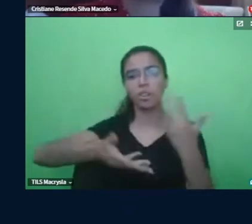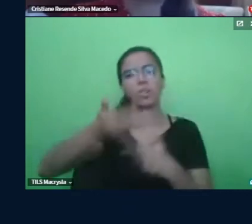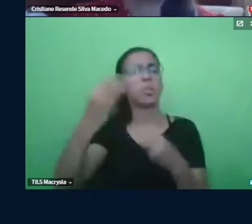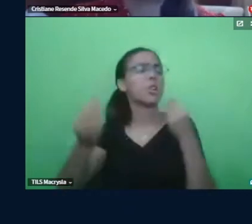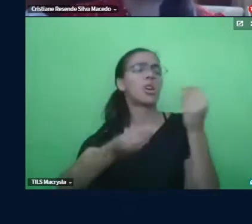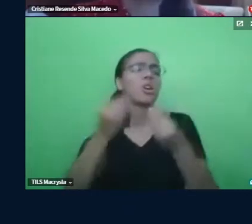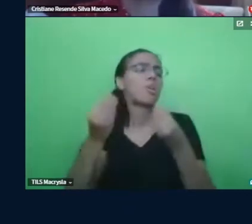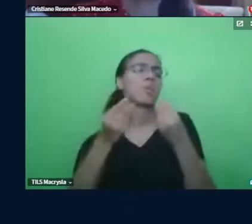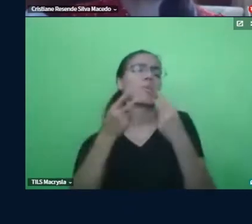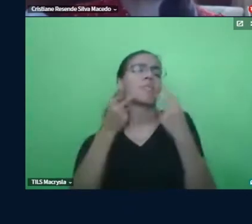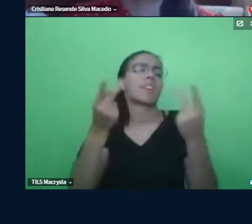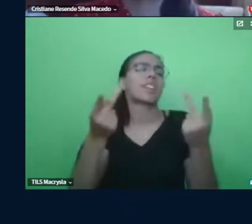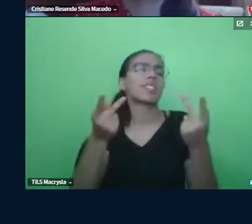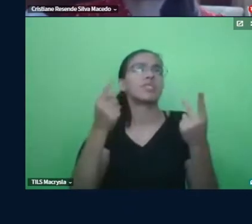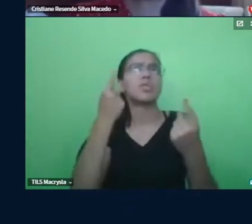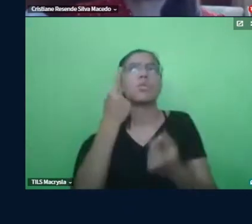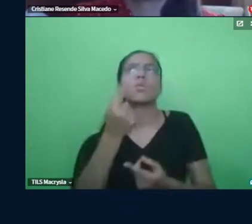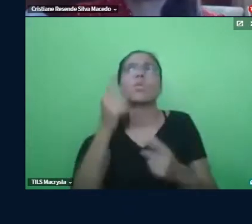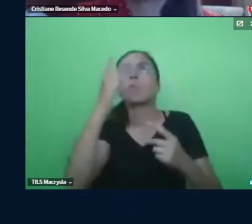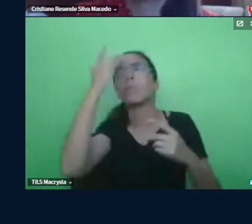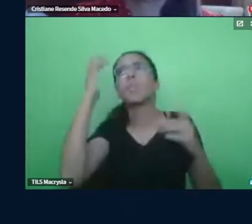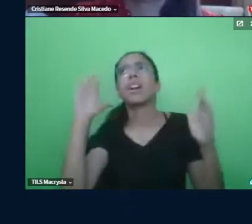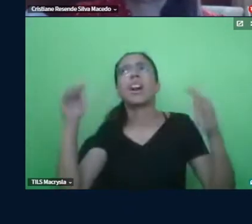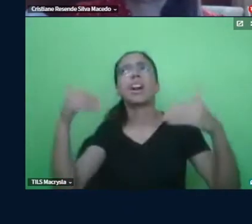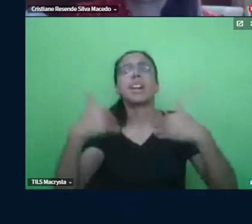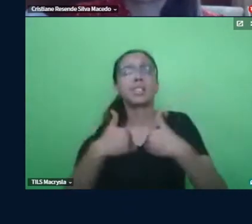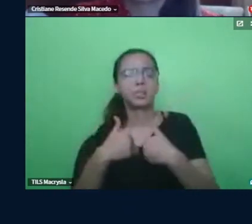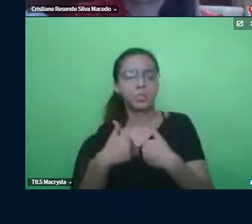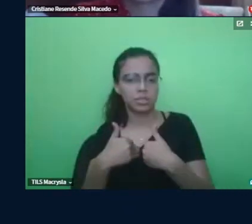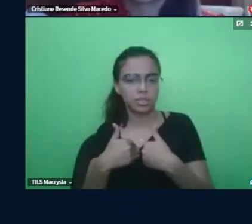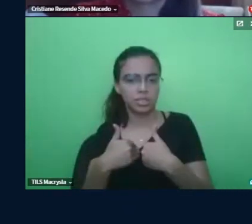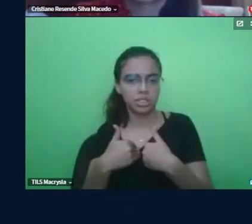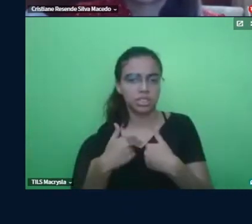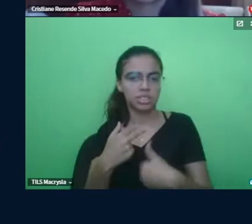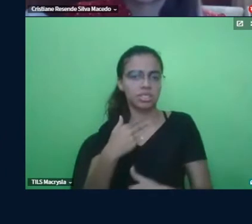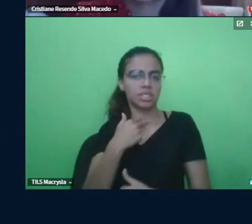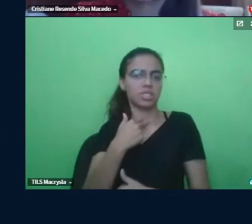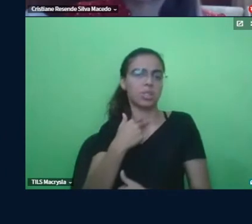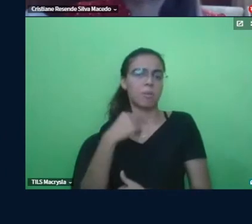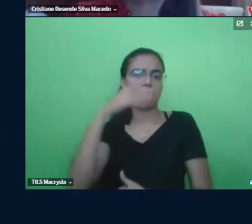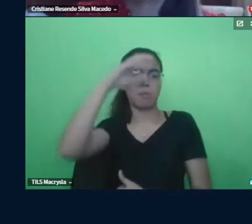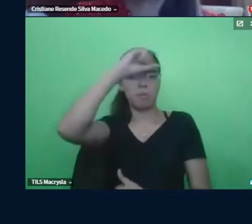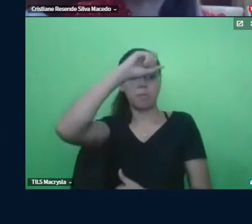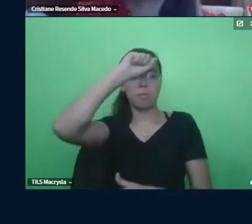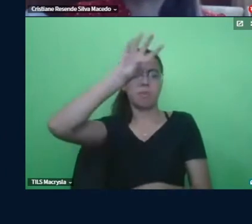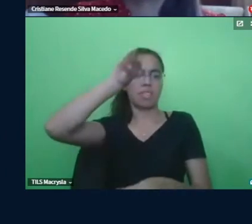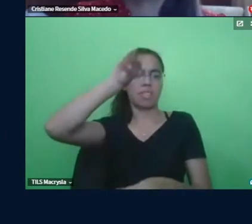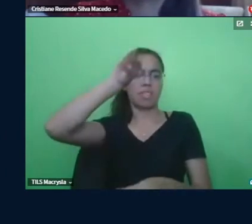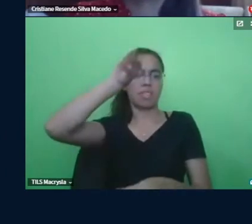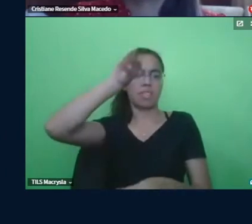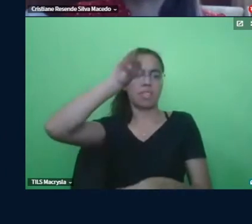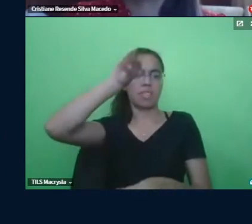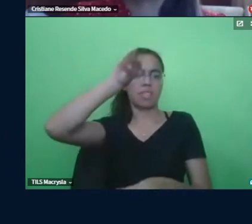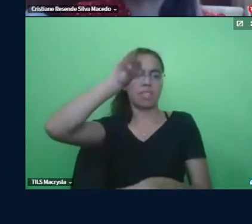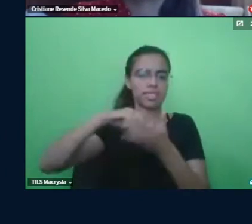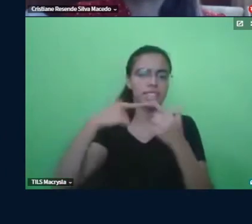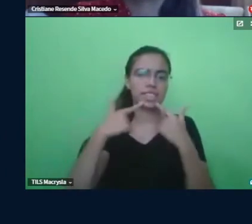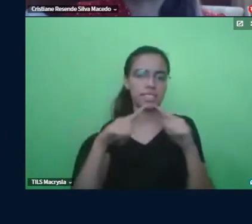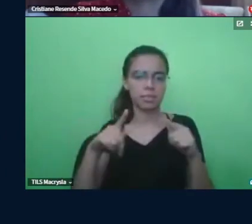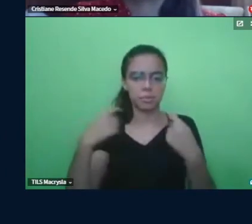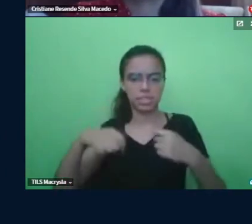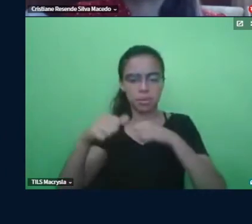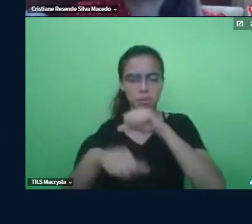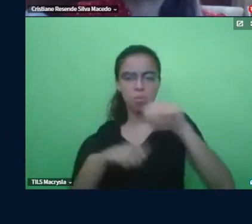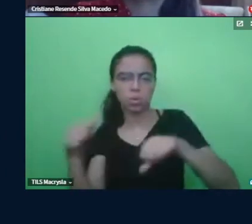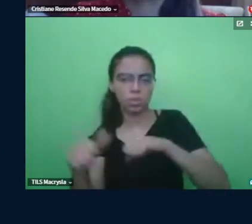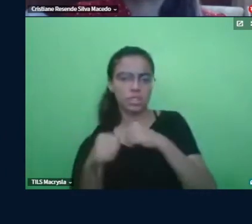que um autista, uma pessoa com autismo, não pode aprender dentro desse centro de línguas, a gente tem que mudar tudo,